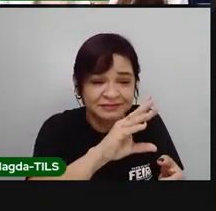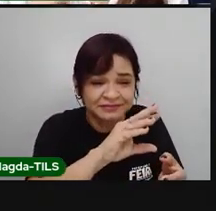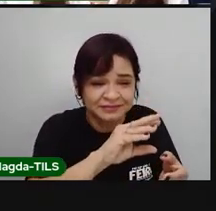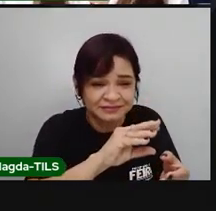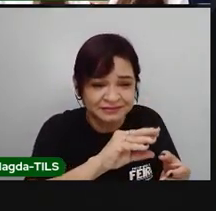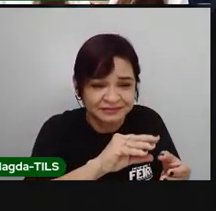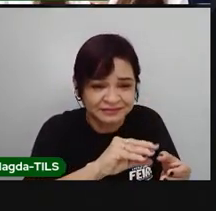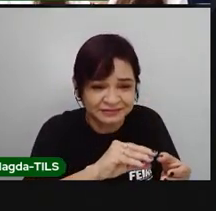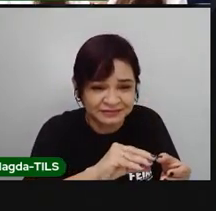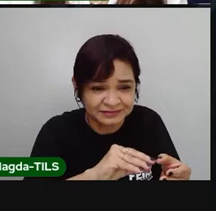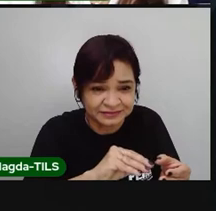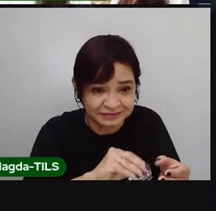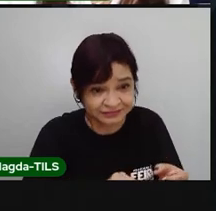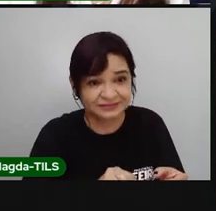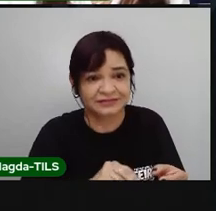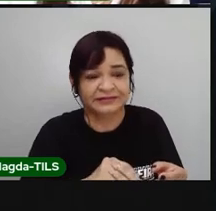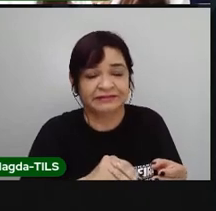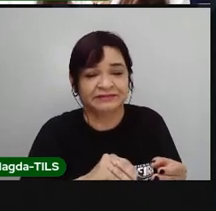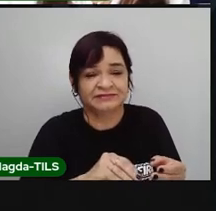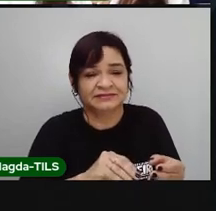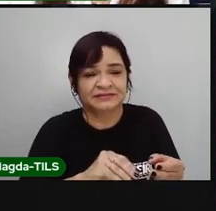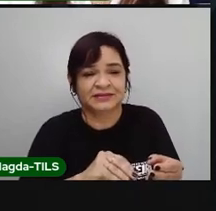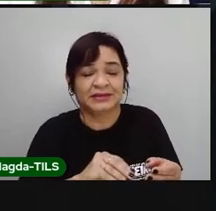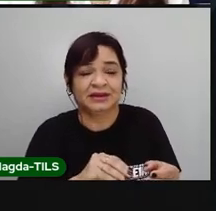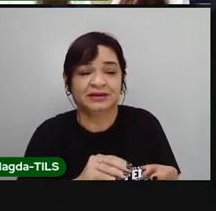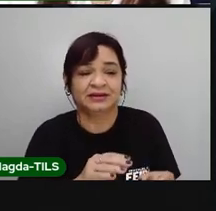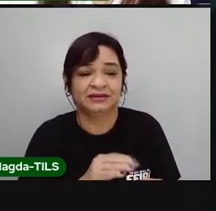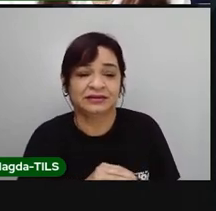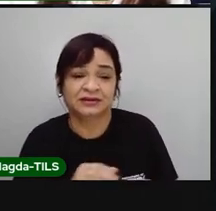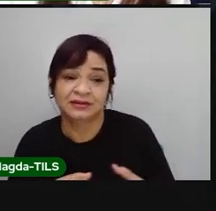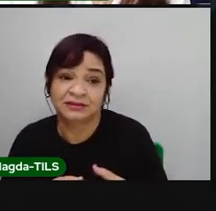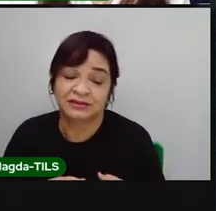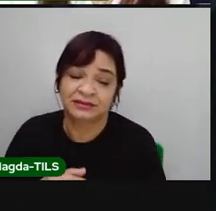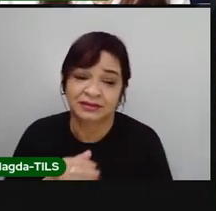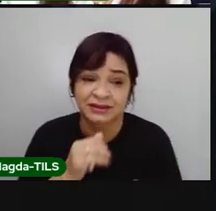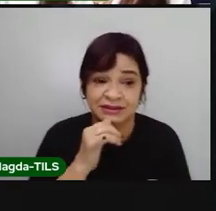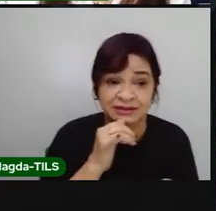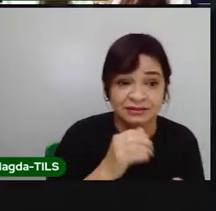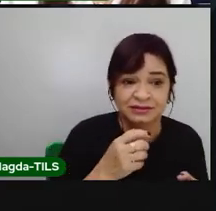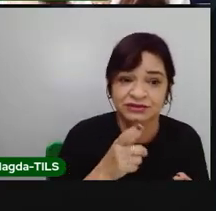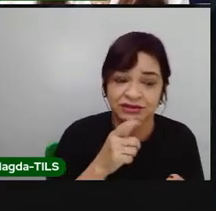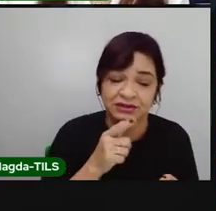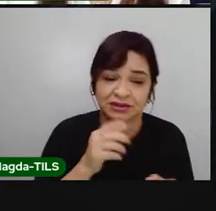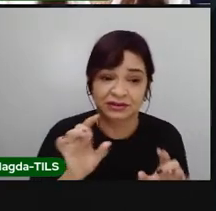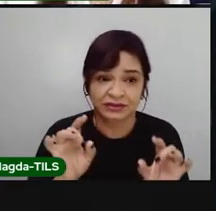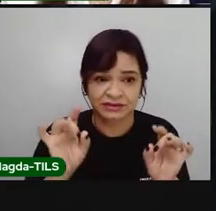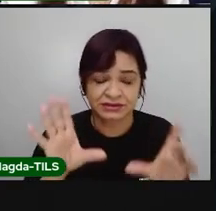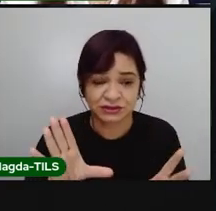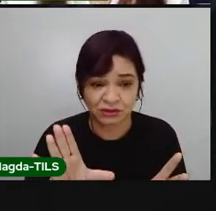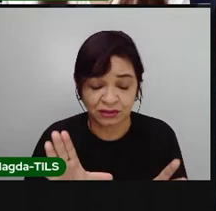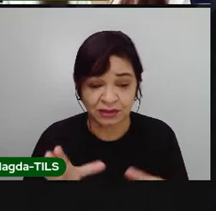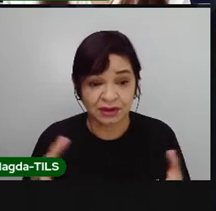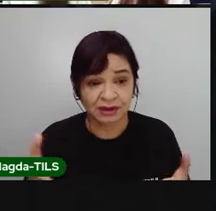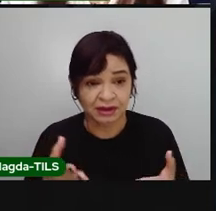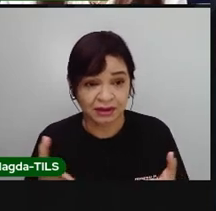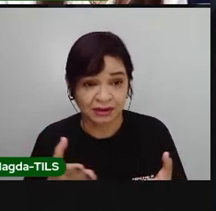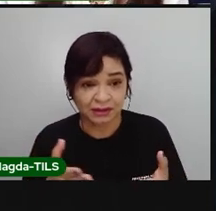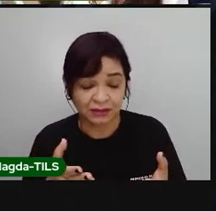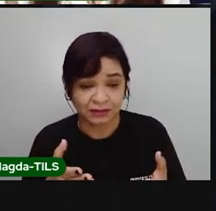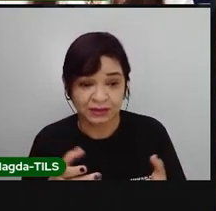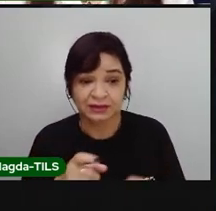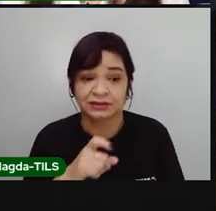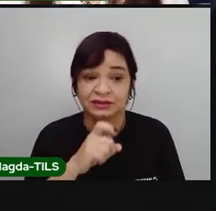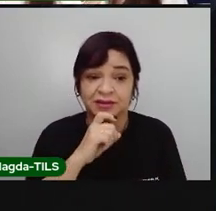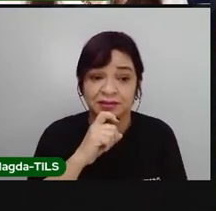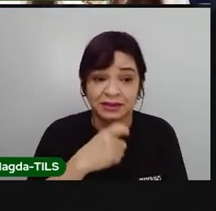que ele estava ocupando, o lugar que a água estava ocupando, como vai ter mais água, porque o gelo vai estar derretendo,